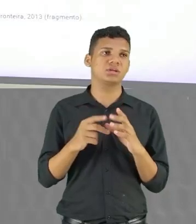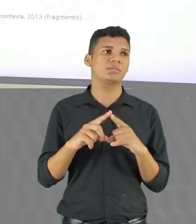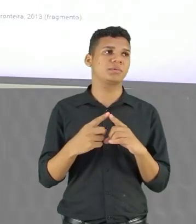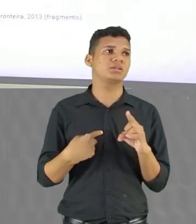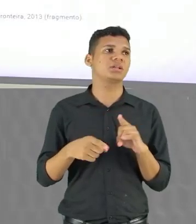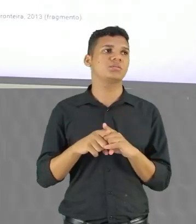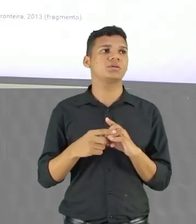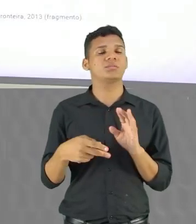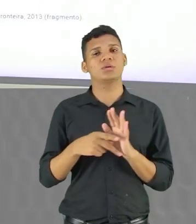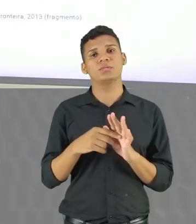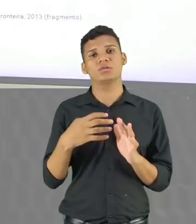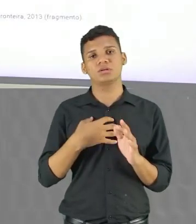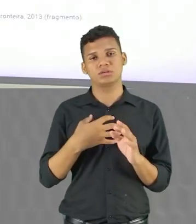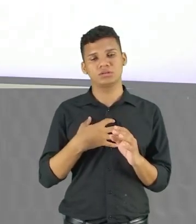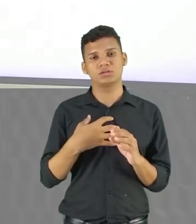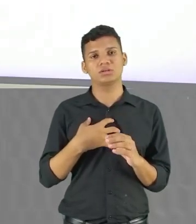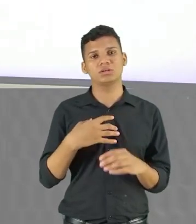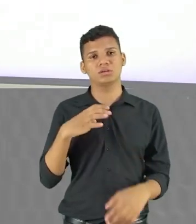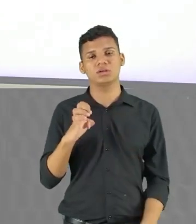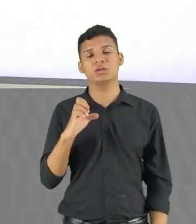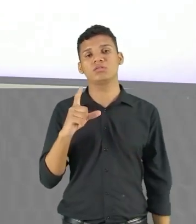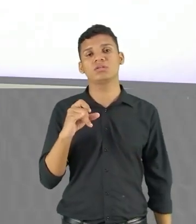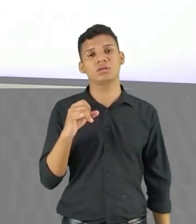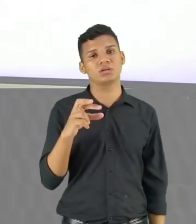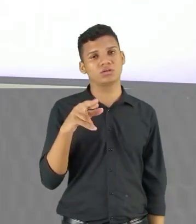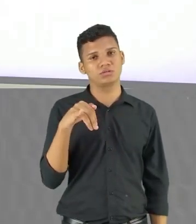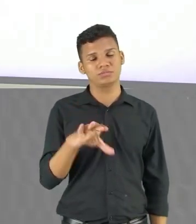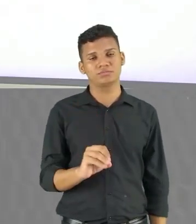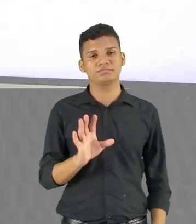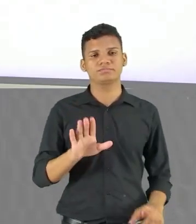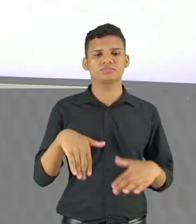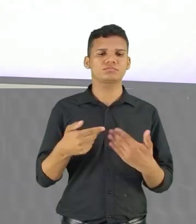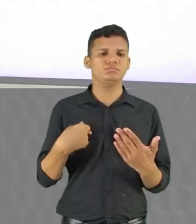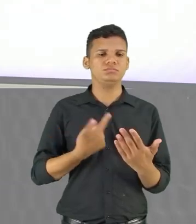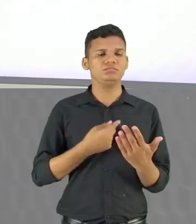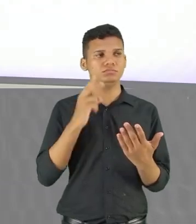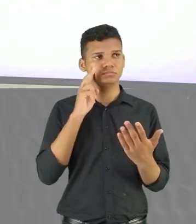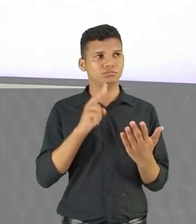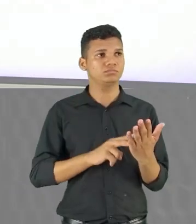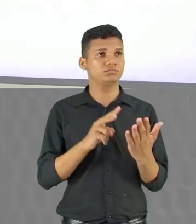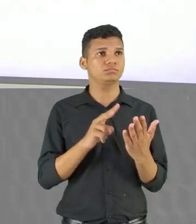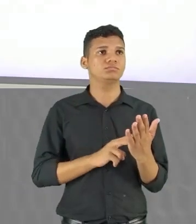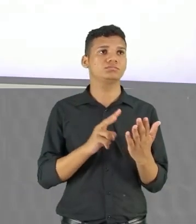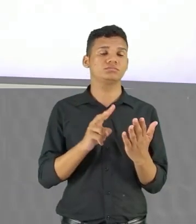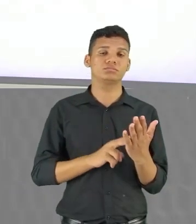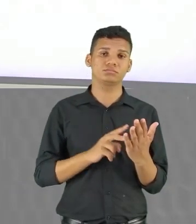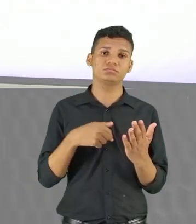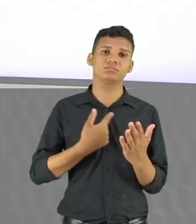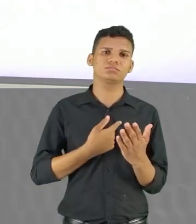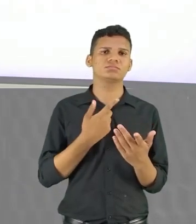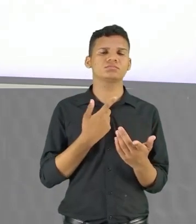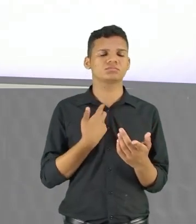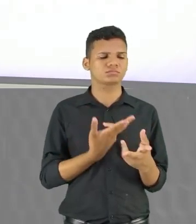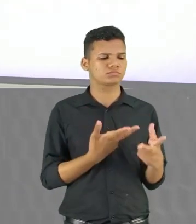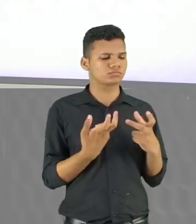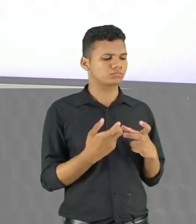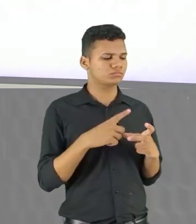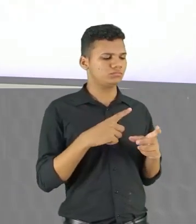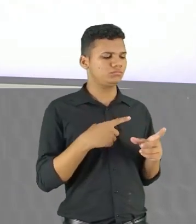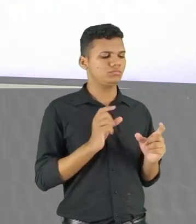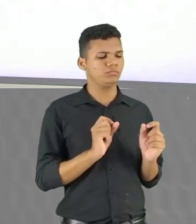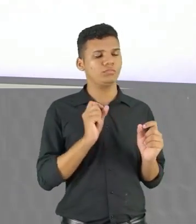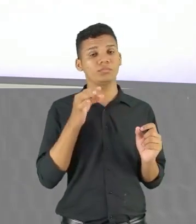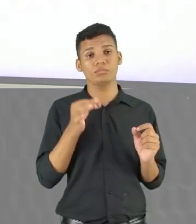Com o sentimento Do próprio lírico Então por isso Quando a gente faz A leitura dessa questão A gente vai ver Que a única alternativa Que está